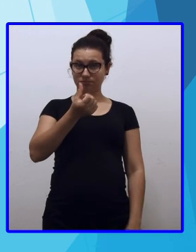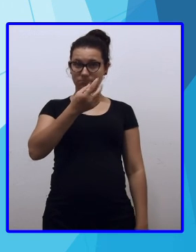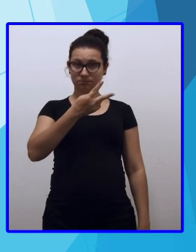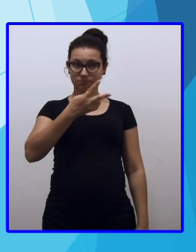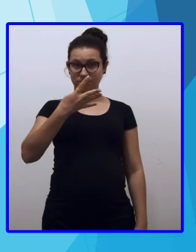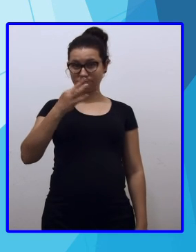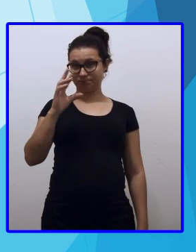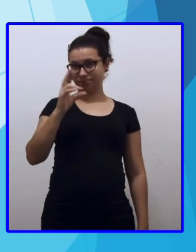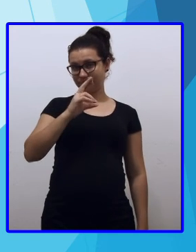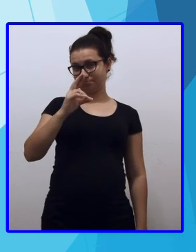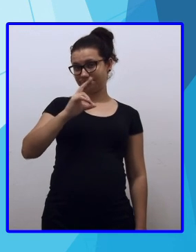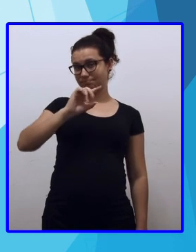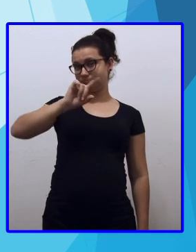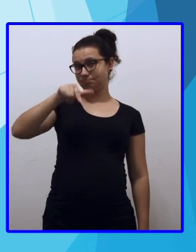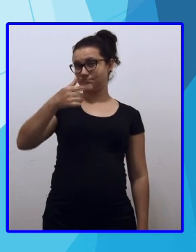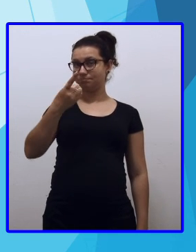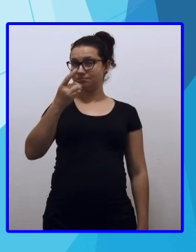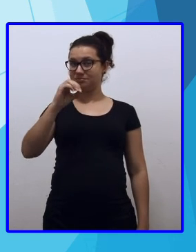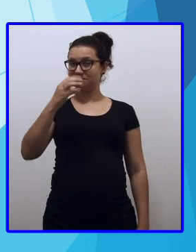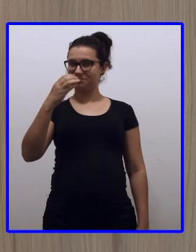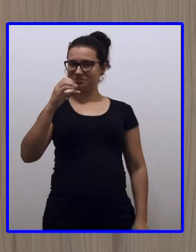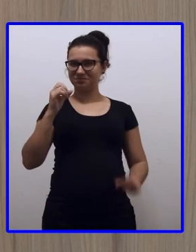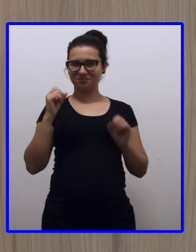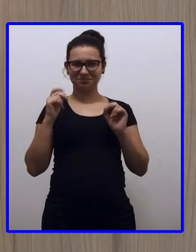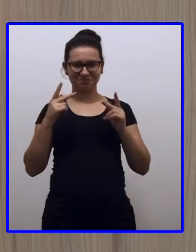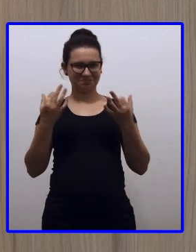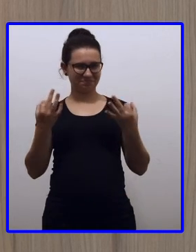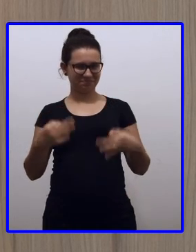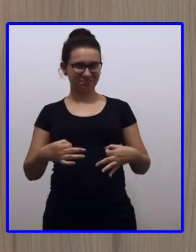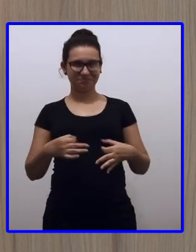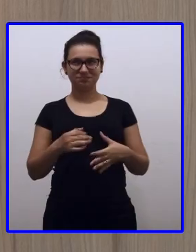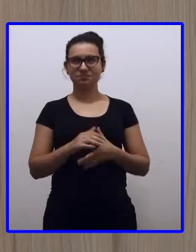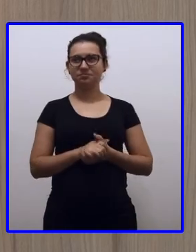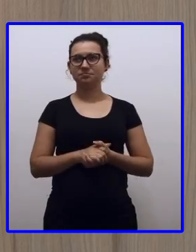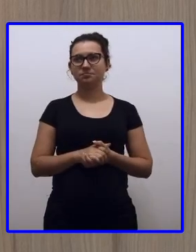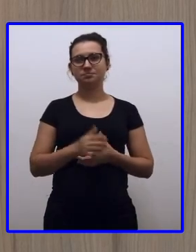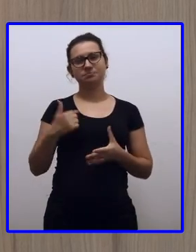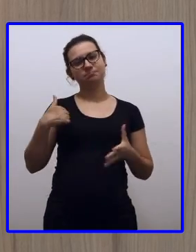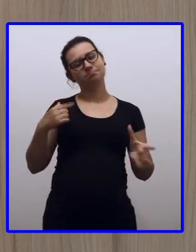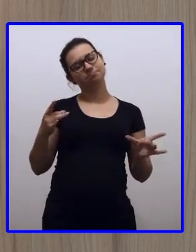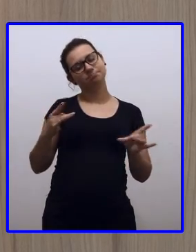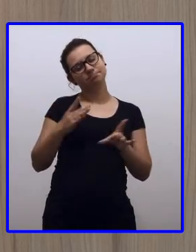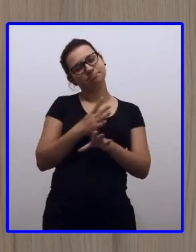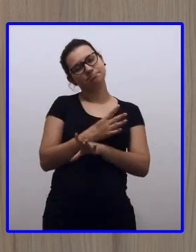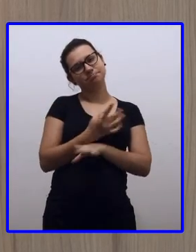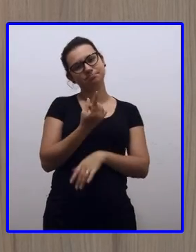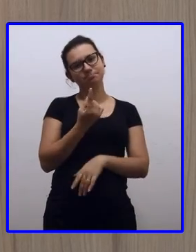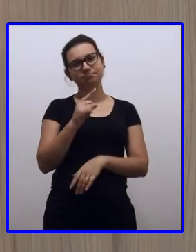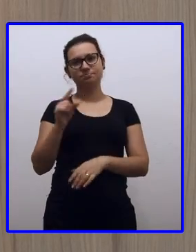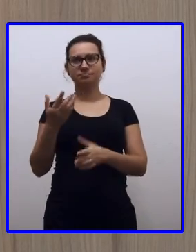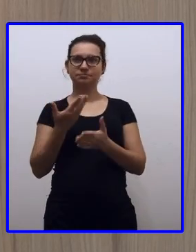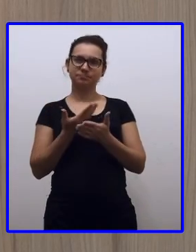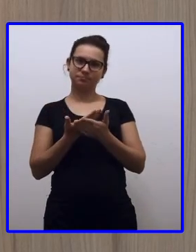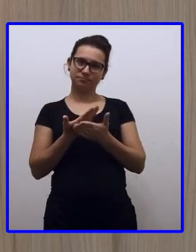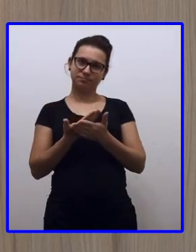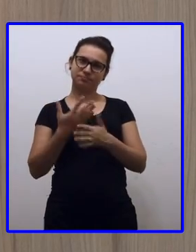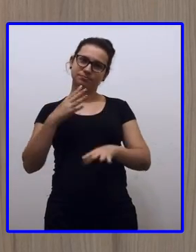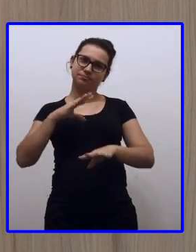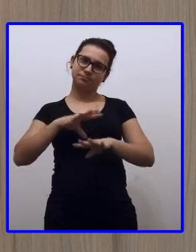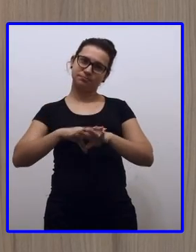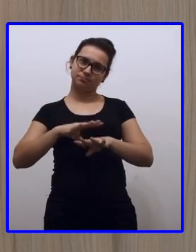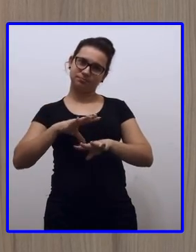reais e dez centavos. Certo, pessoal? E aqui, eu encerro a última aula de